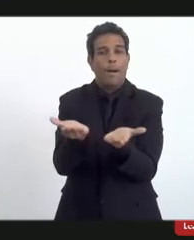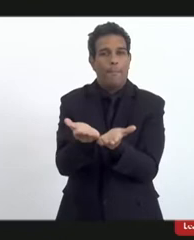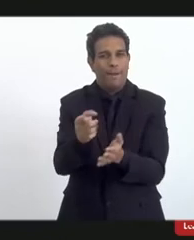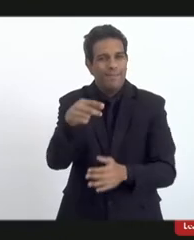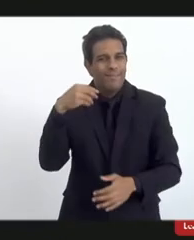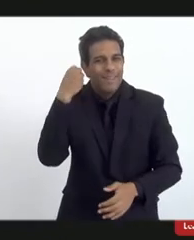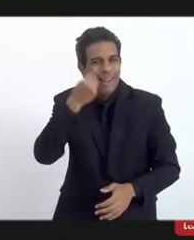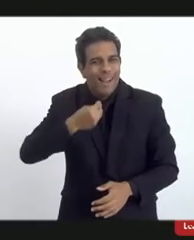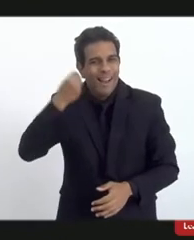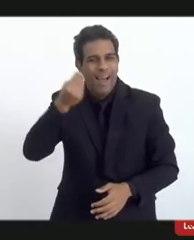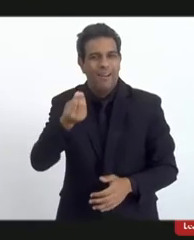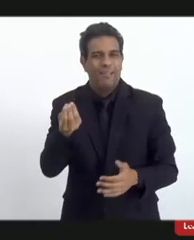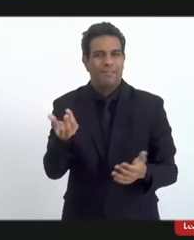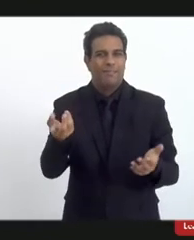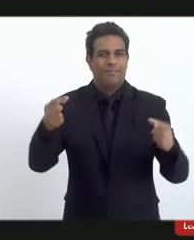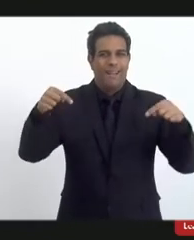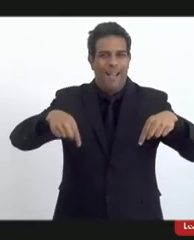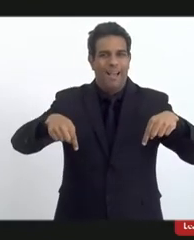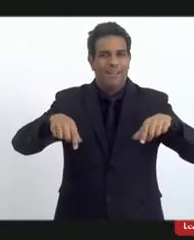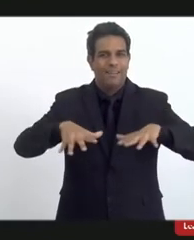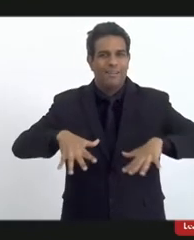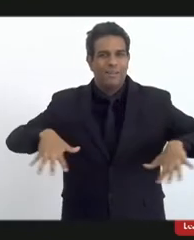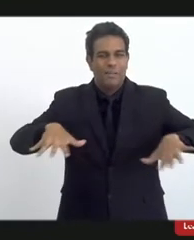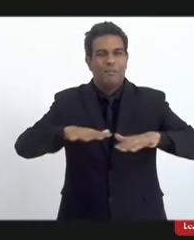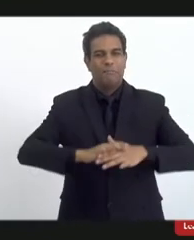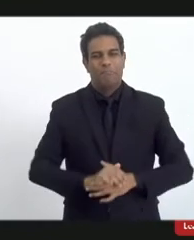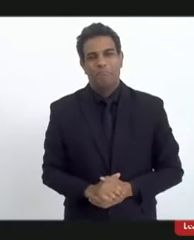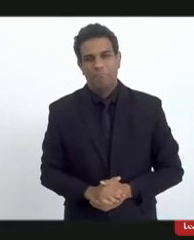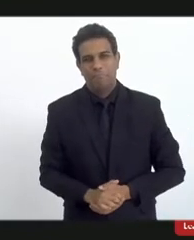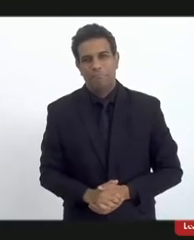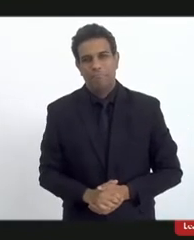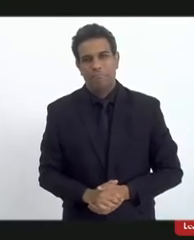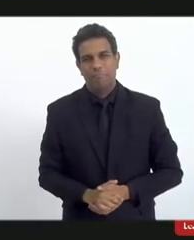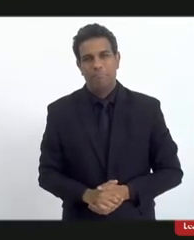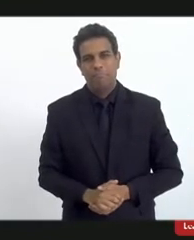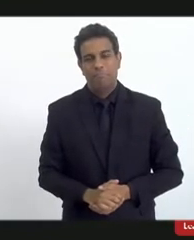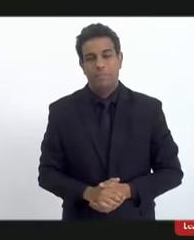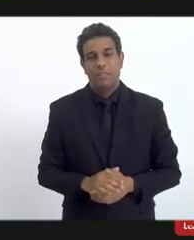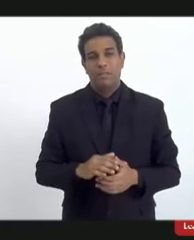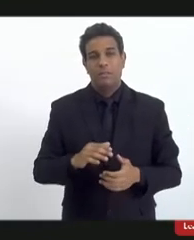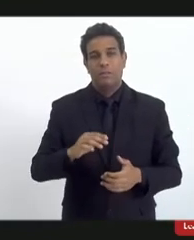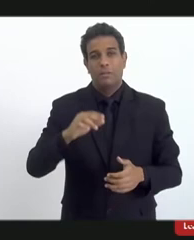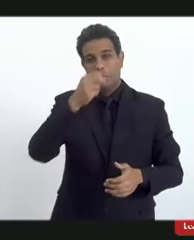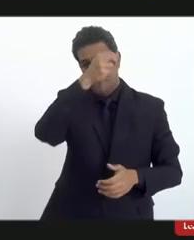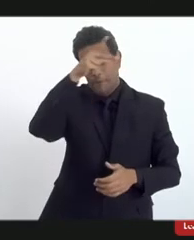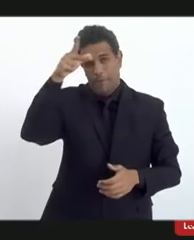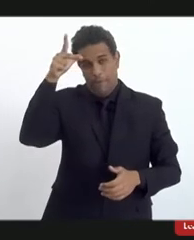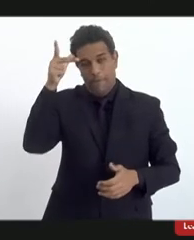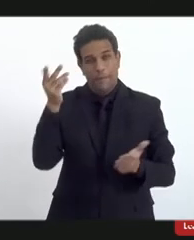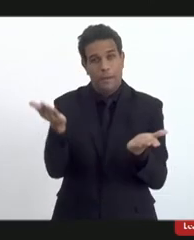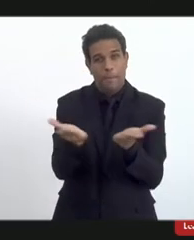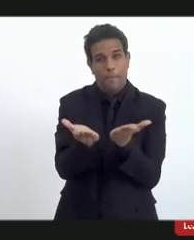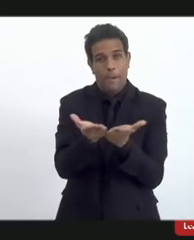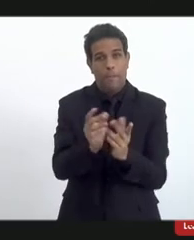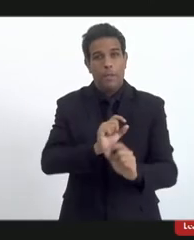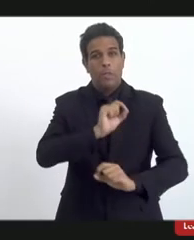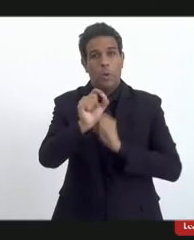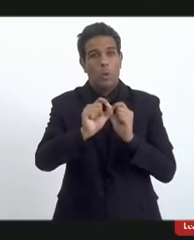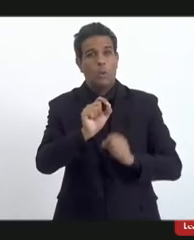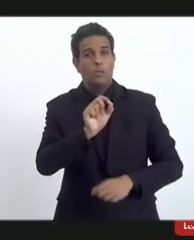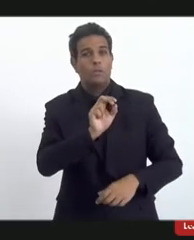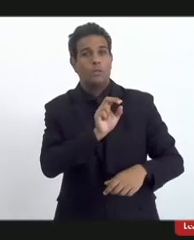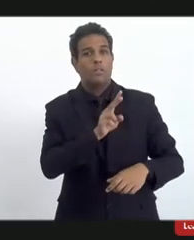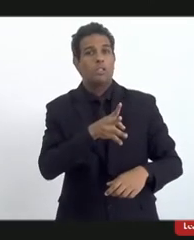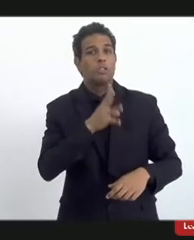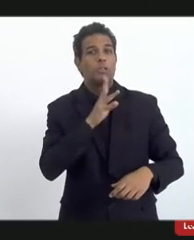experiência dramática, trágica, chamada Marcelo Crivella, em que a guarda municipal queria saber a